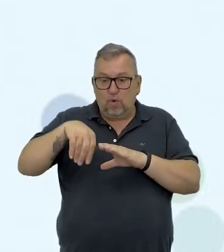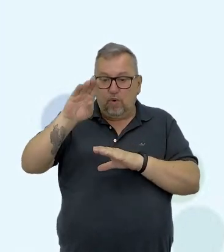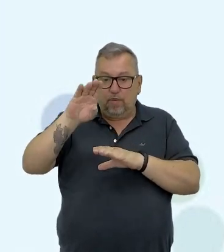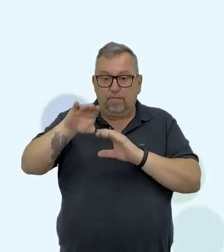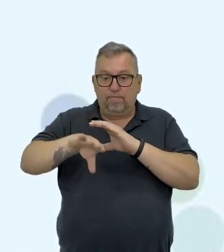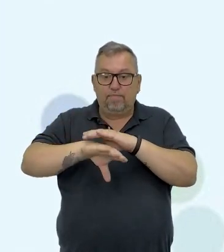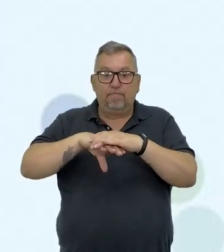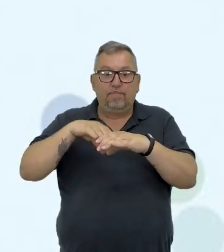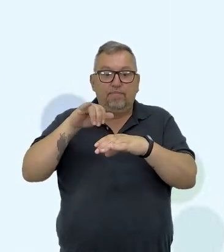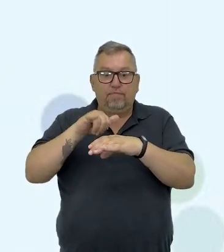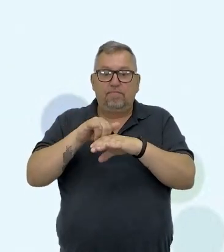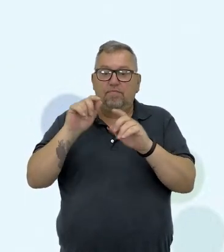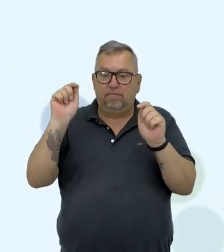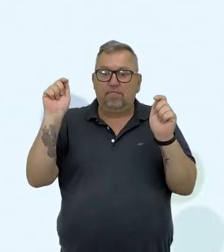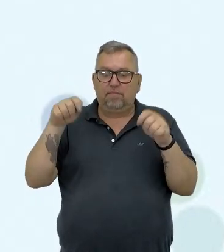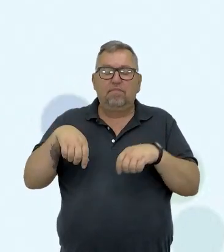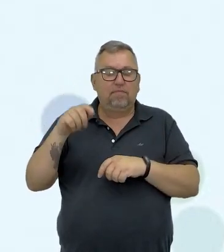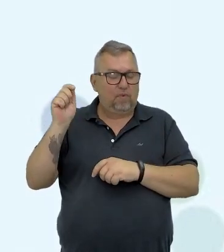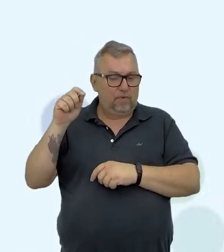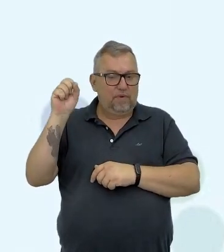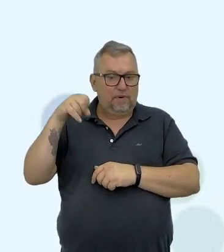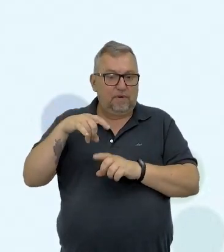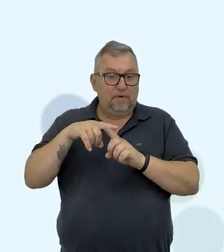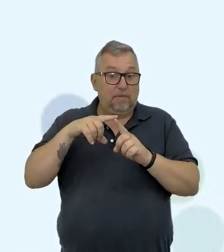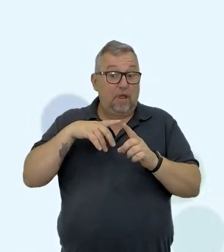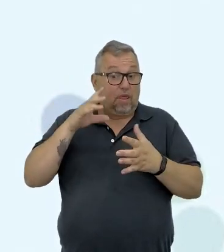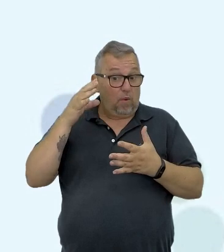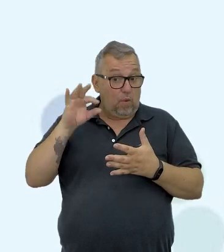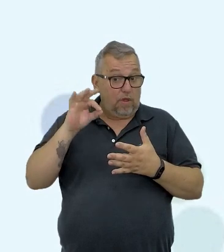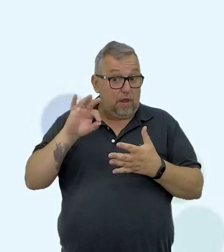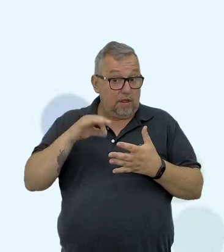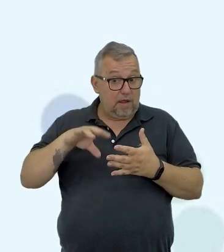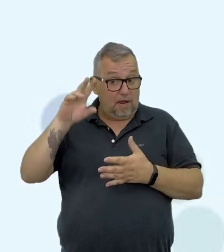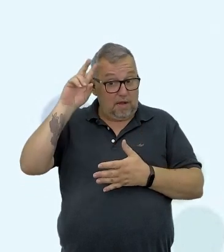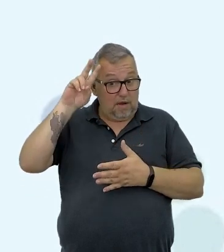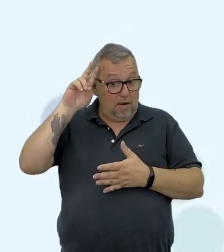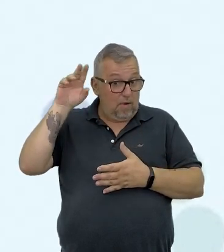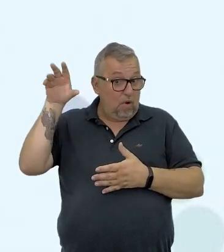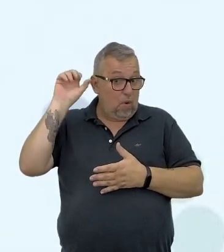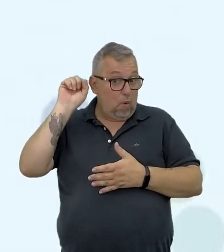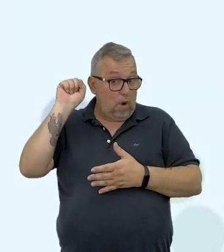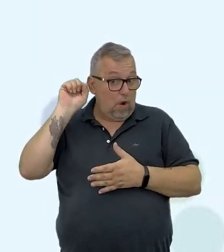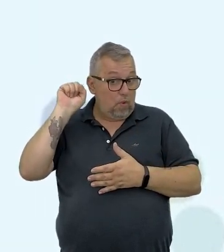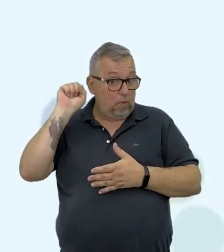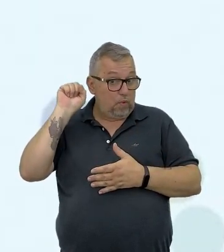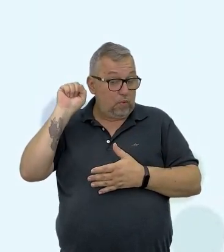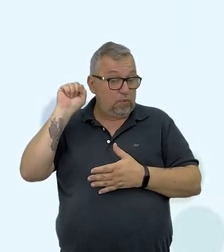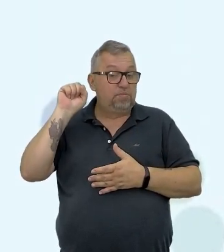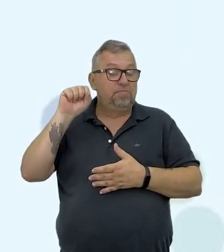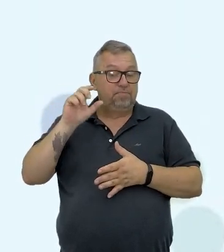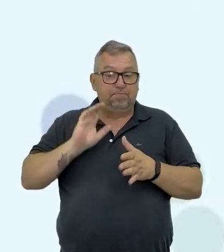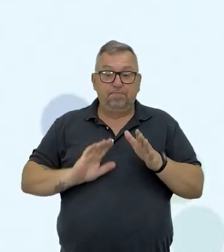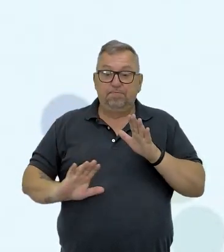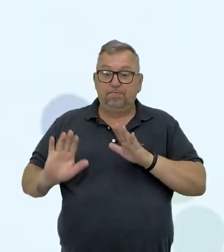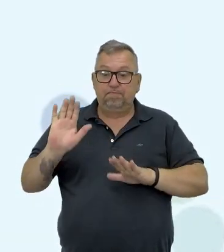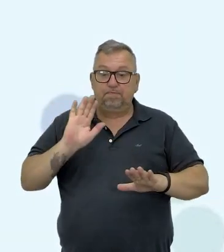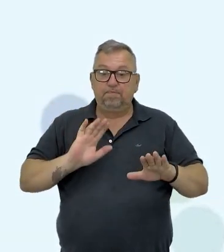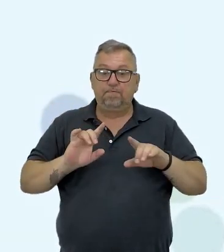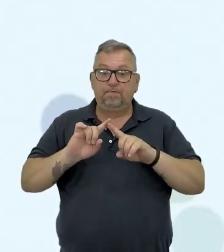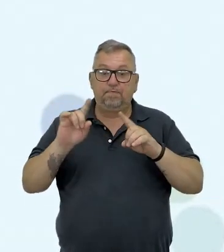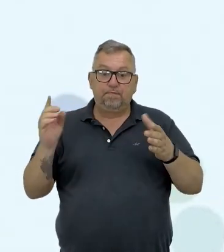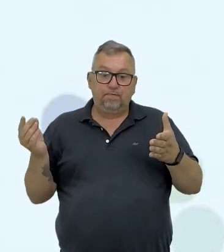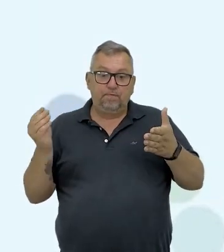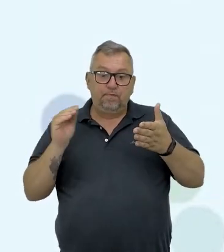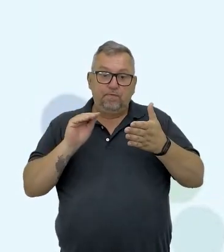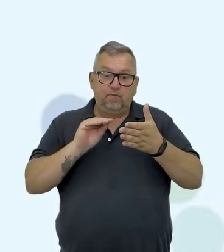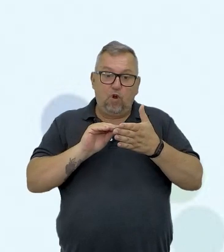tá? Você pode subir sim no YouTube, só que tem um detalhezinho. Lembra que eu falei do áudio? Então, tome bastante cuidado. Quando você for colocar algum